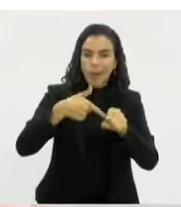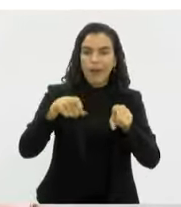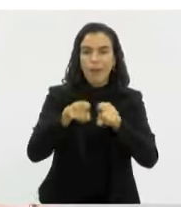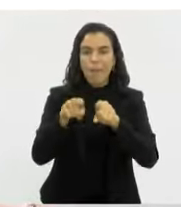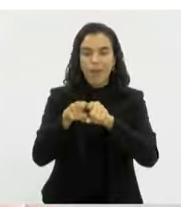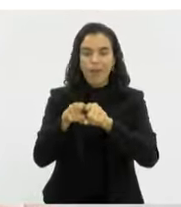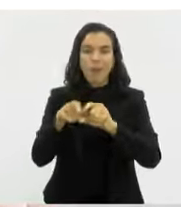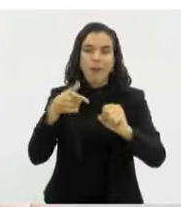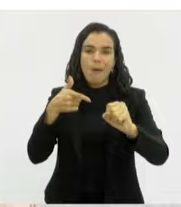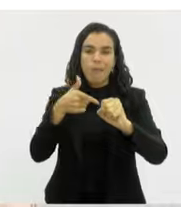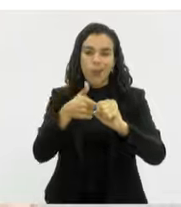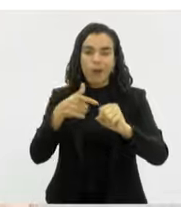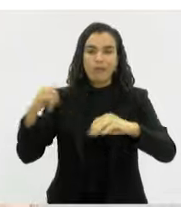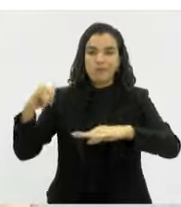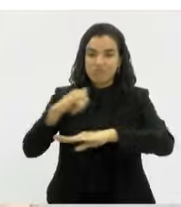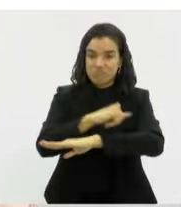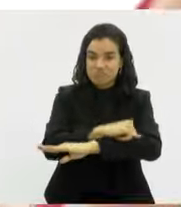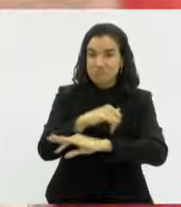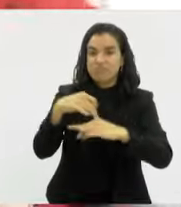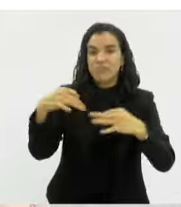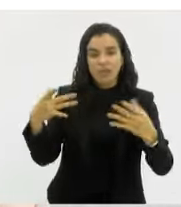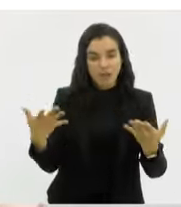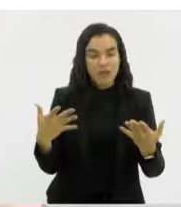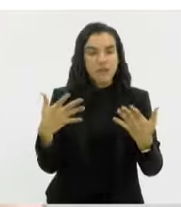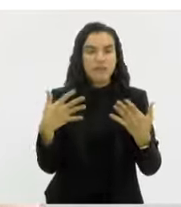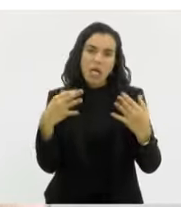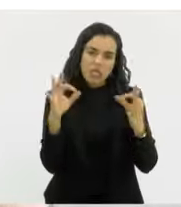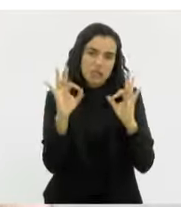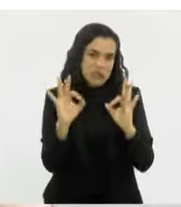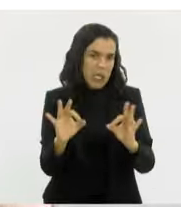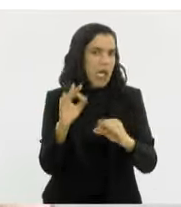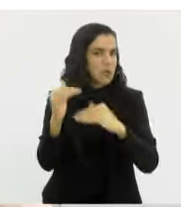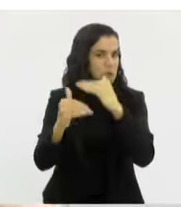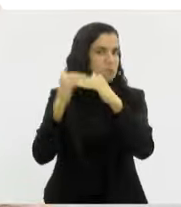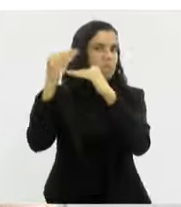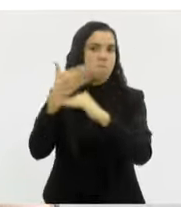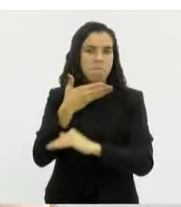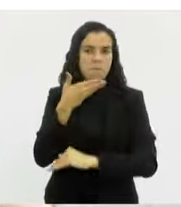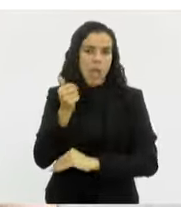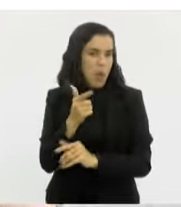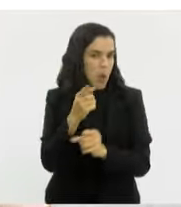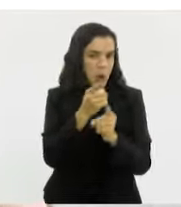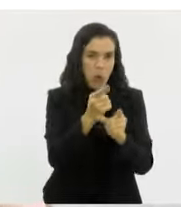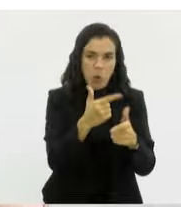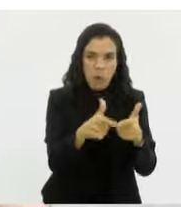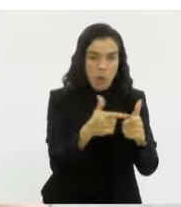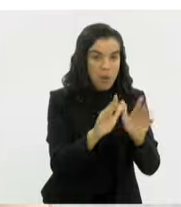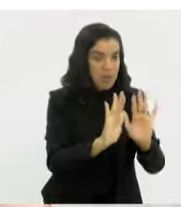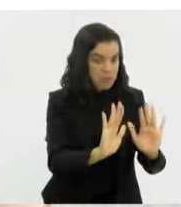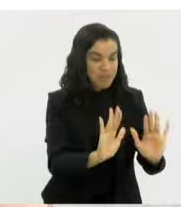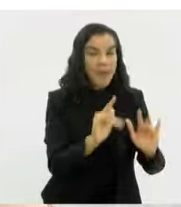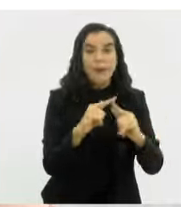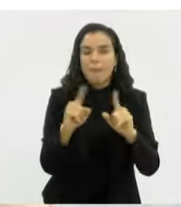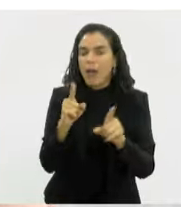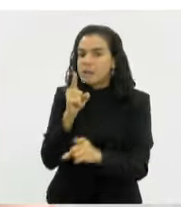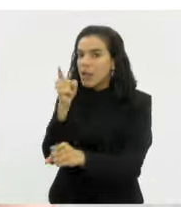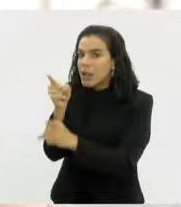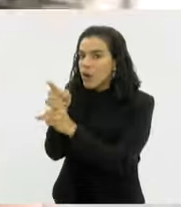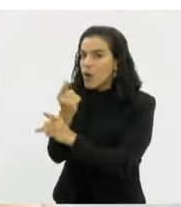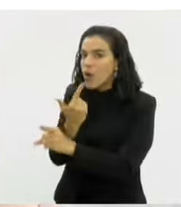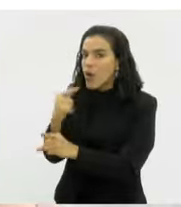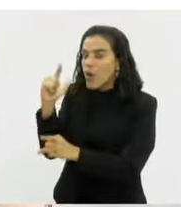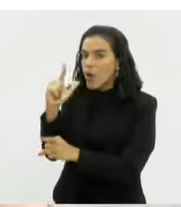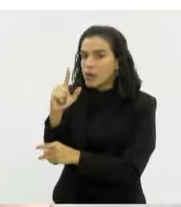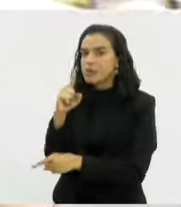aeronaves estava regular, o programa de risco deles evoluiu bastante, não encontramos problema, mas aí nos deparamos com